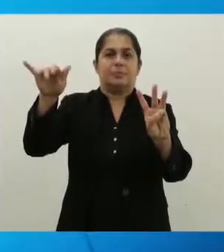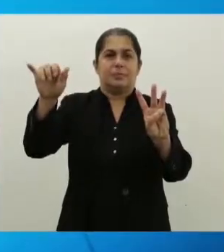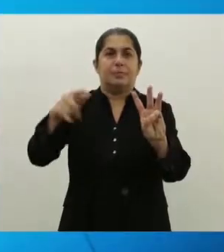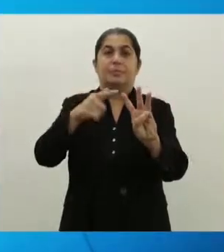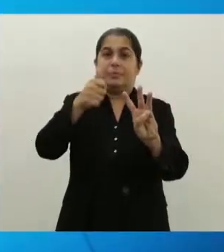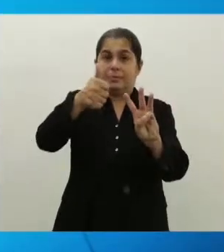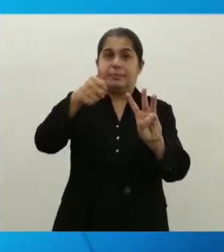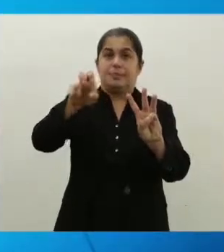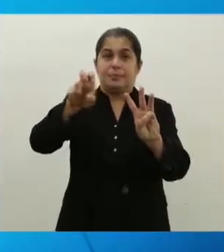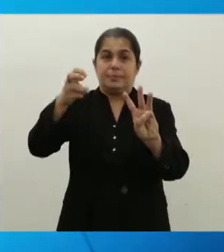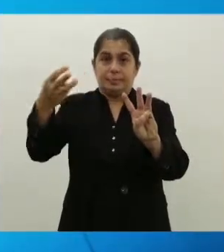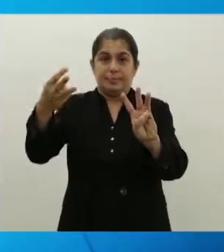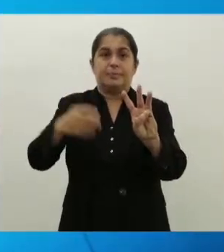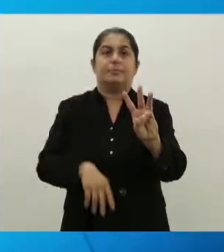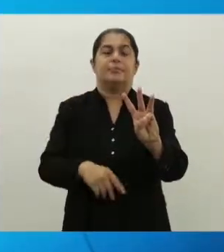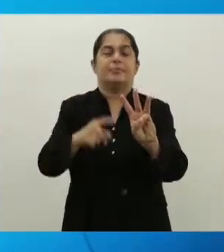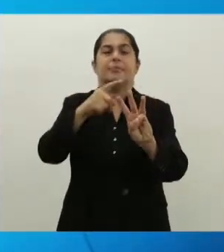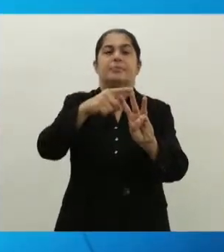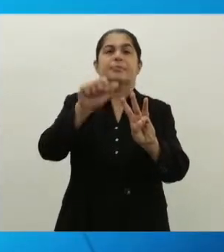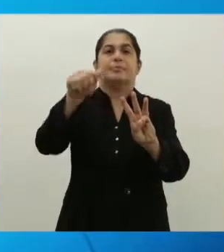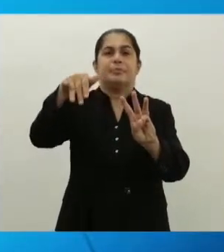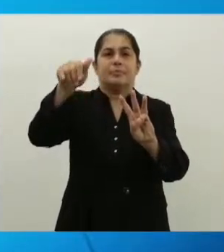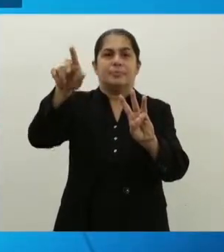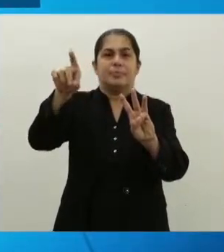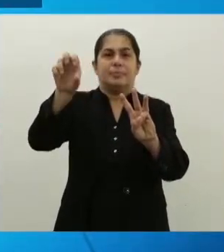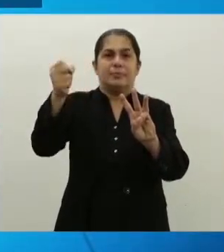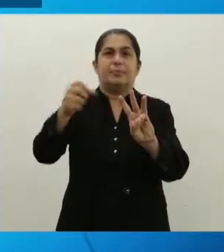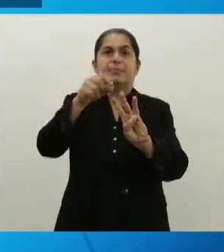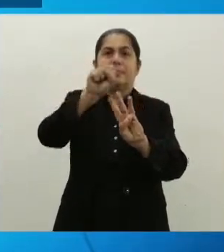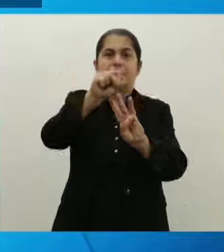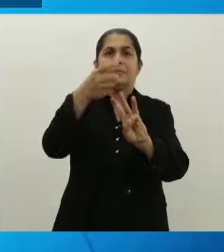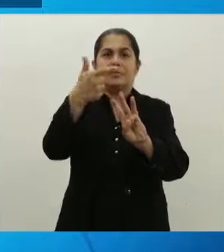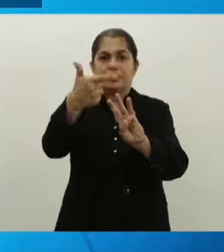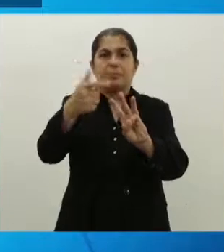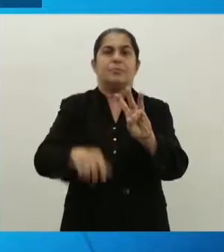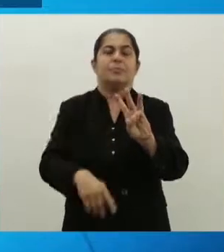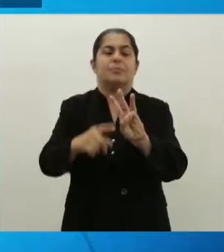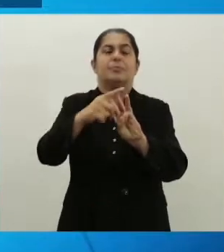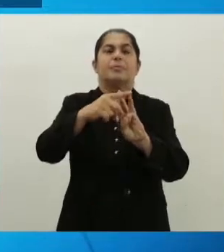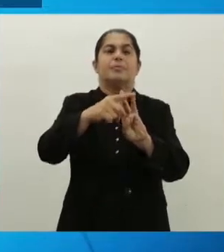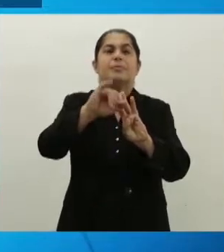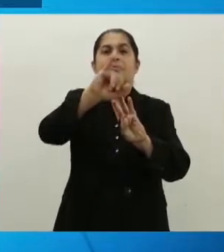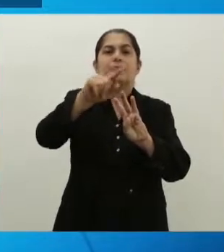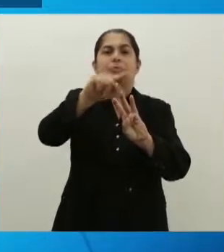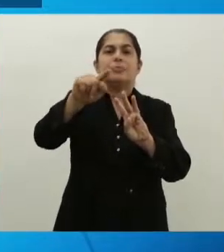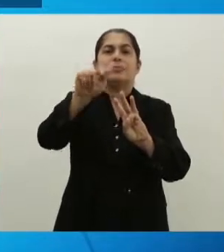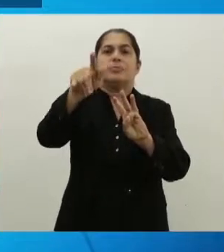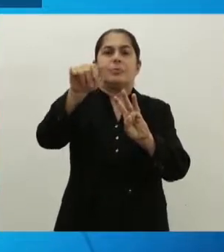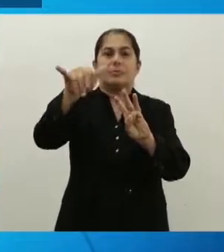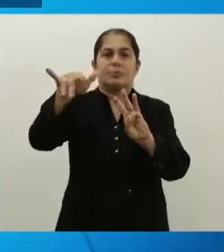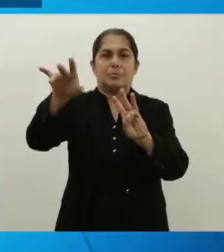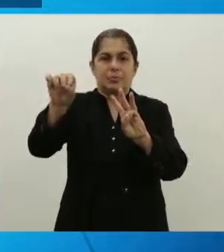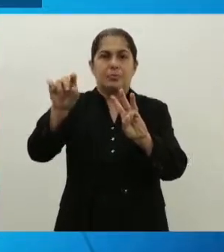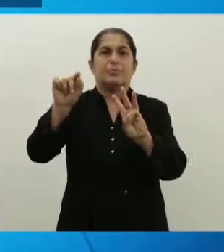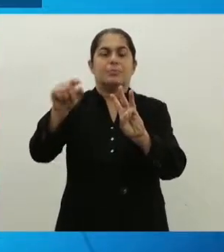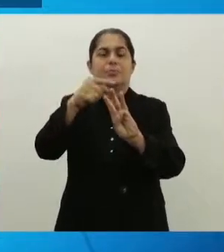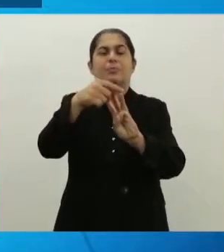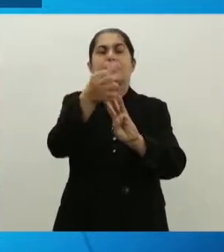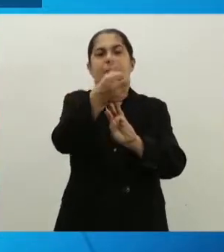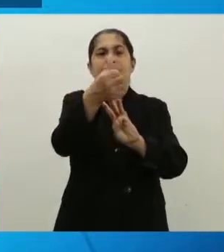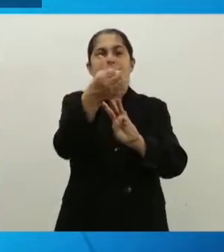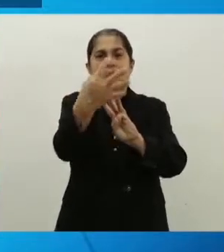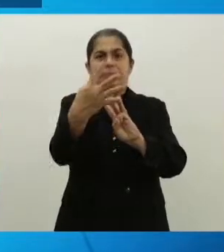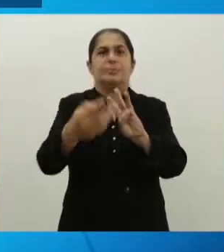Serafico, com 153 votos, Amadeus Lopes, com 82 votos, e João Arlindo Correia, que